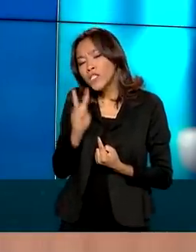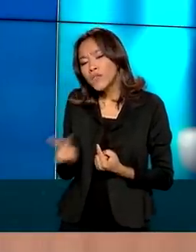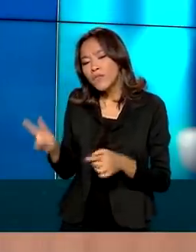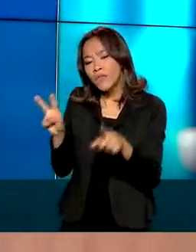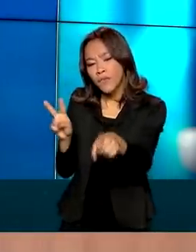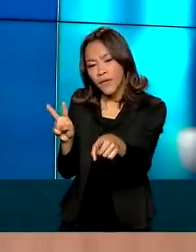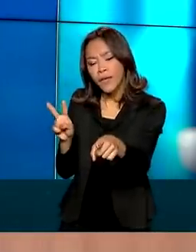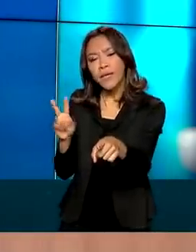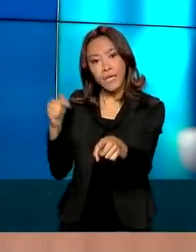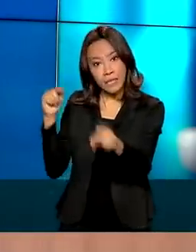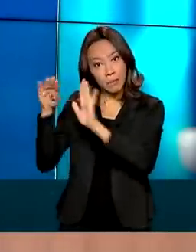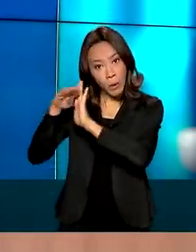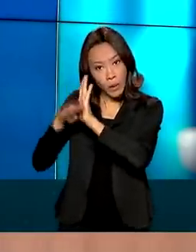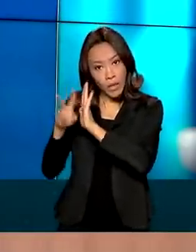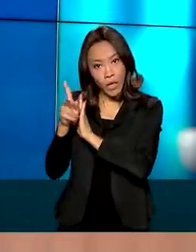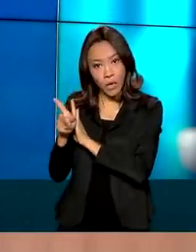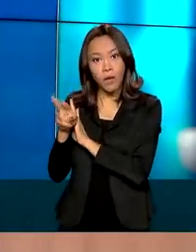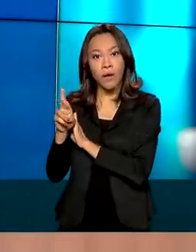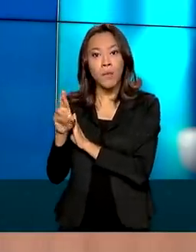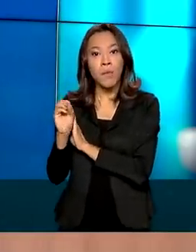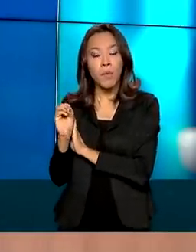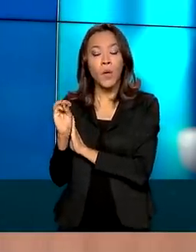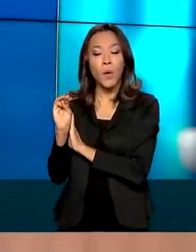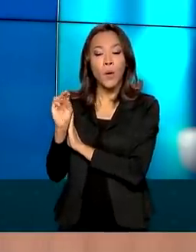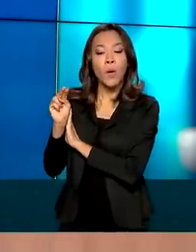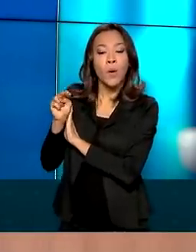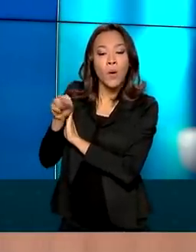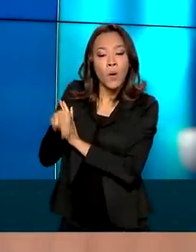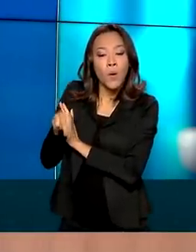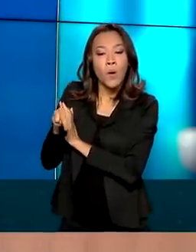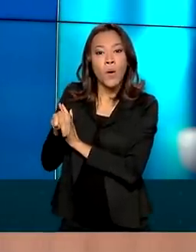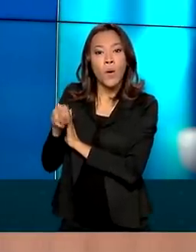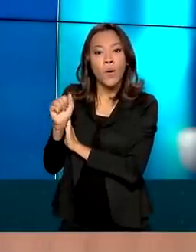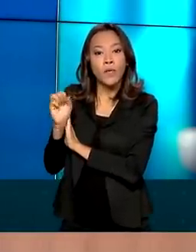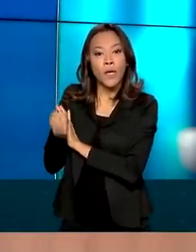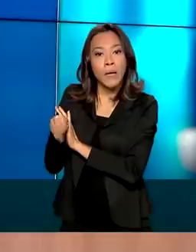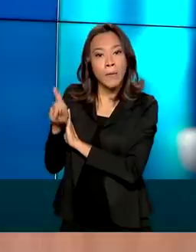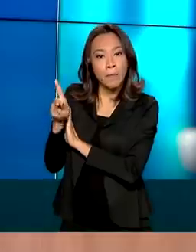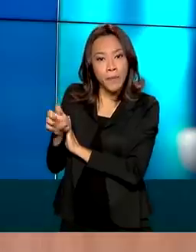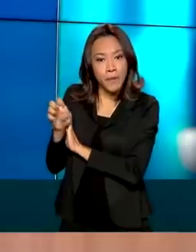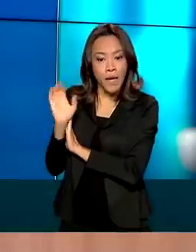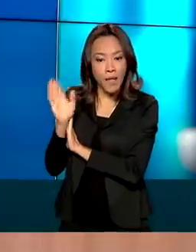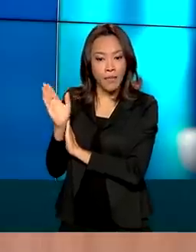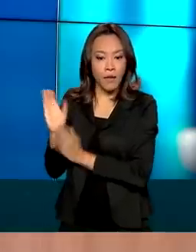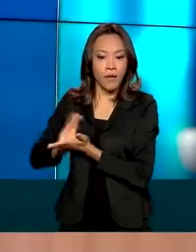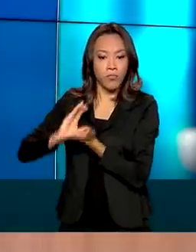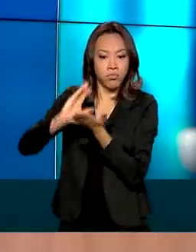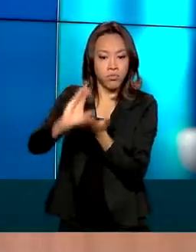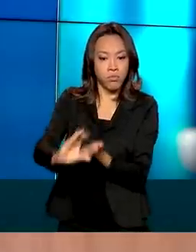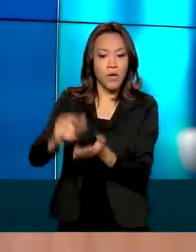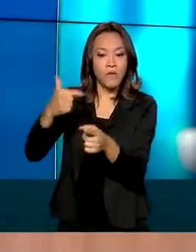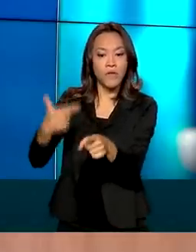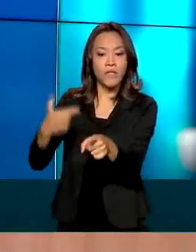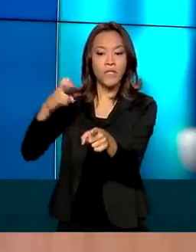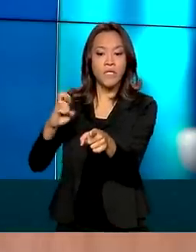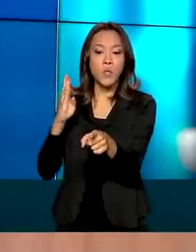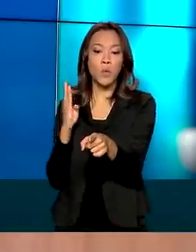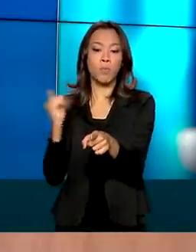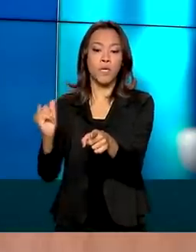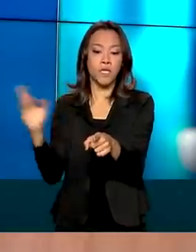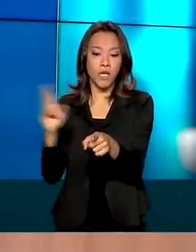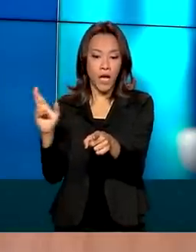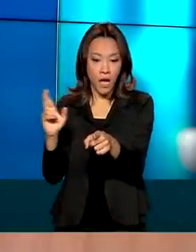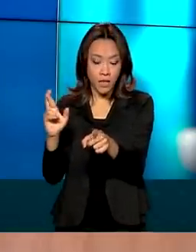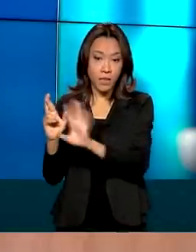programa, que é um programa de financiamento, em 2021, ele já emprestou, até o momento, 25 bilhões de reais para